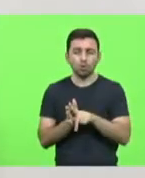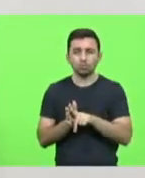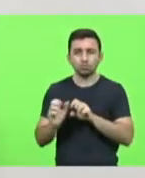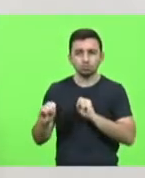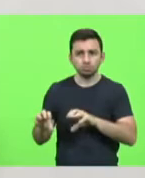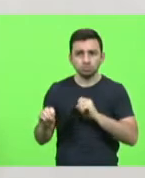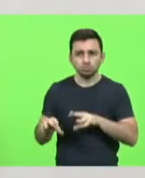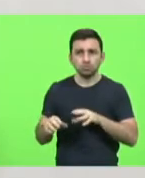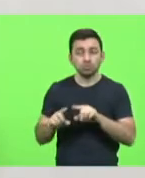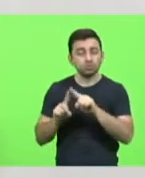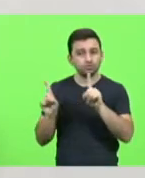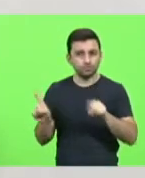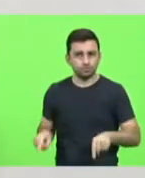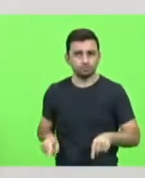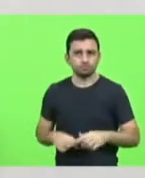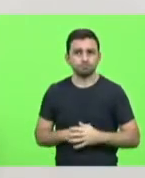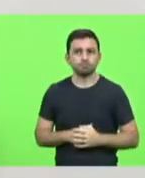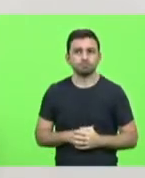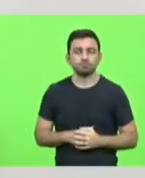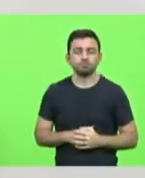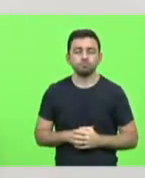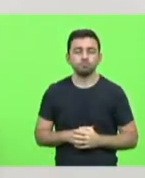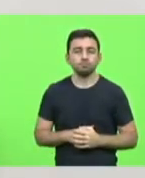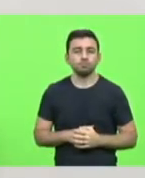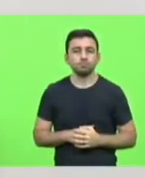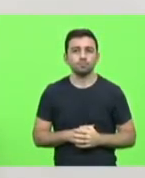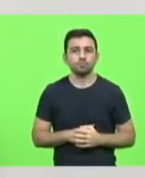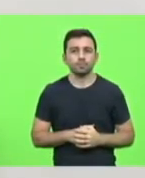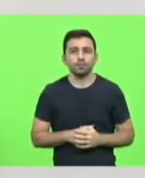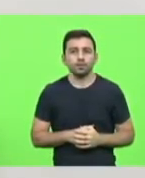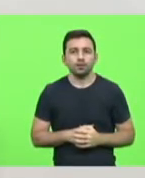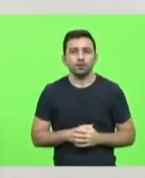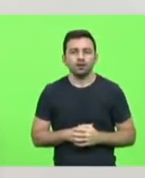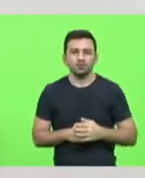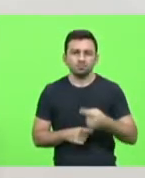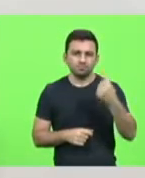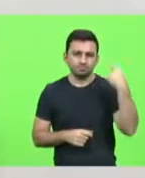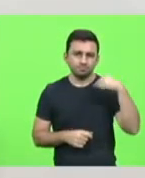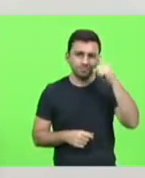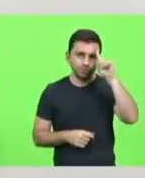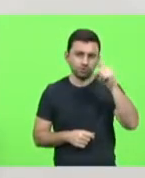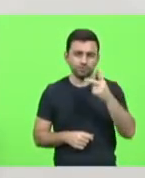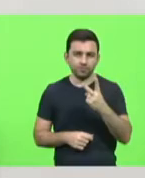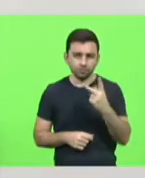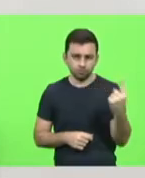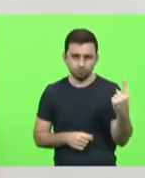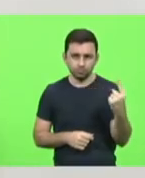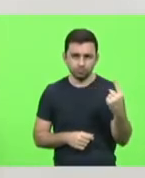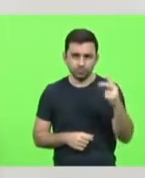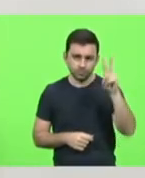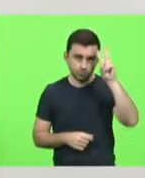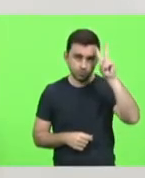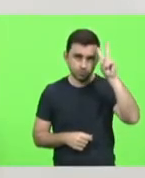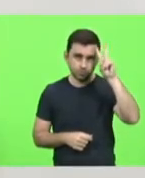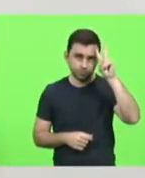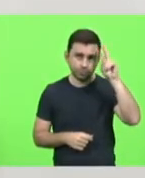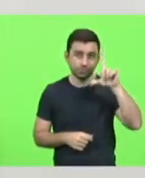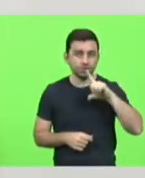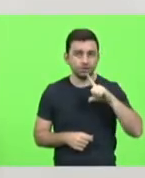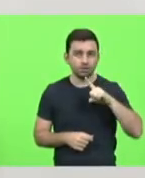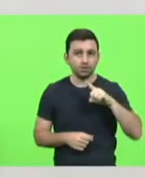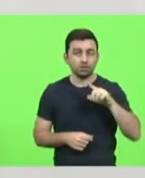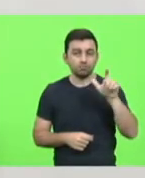servidores da educação. Nesse último dia 21, nessa segunda-feira, houve um posicionamento do